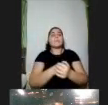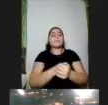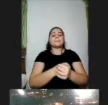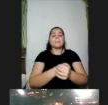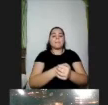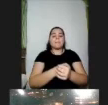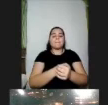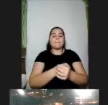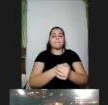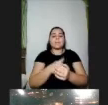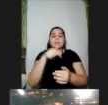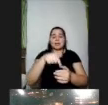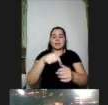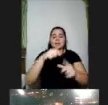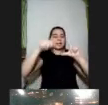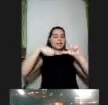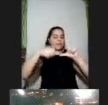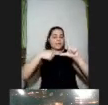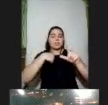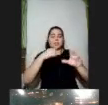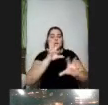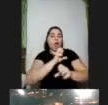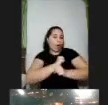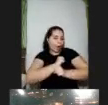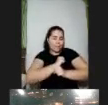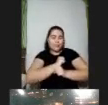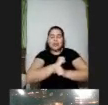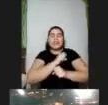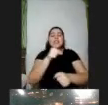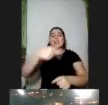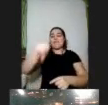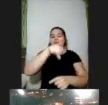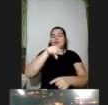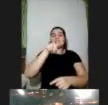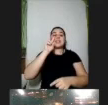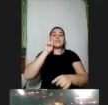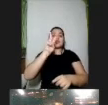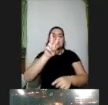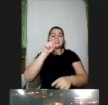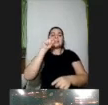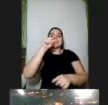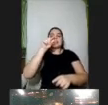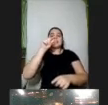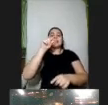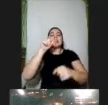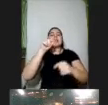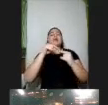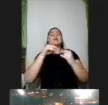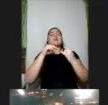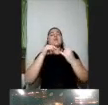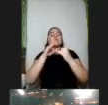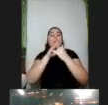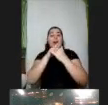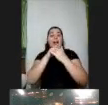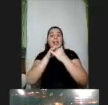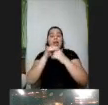e aqui esse vídeo que eu amo de paixão e que eu recomendo muito que vocês assistam que está lá no nosso canal do Movimento Down que é do Pedro e do Rodrigo